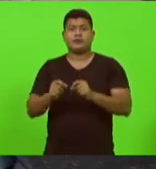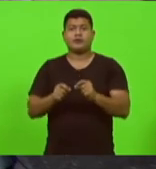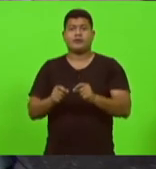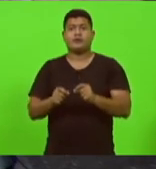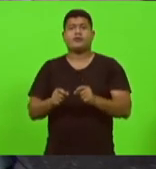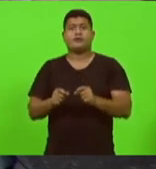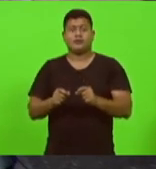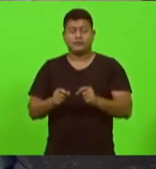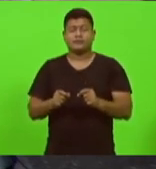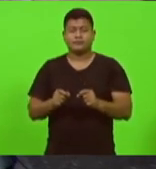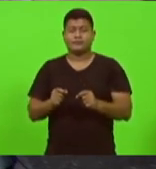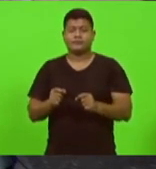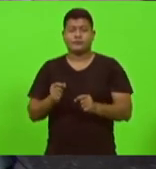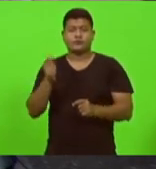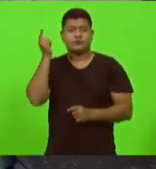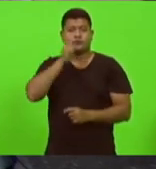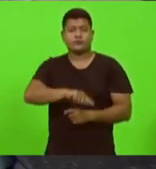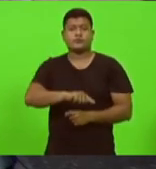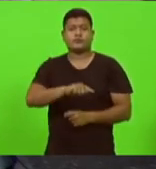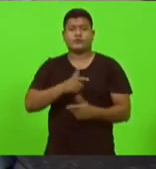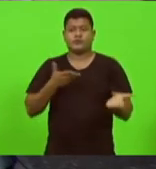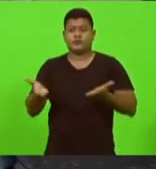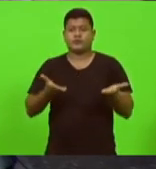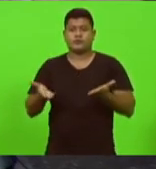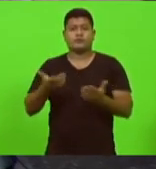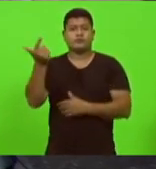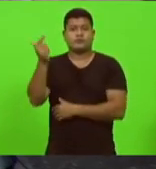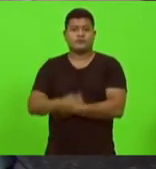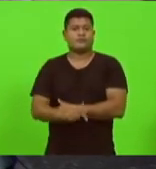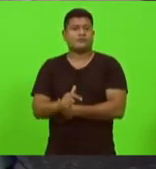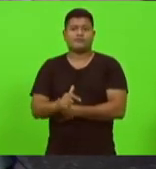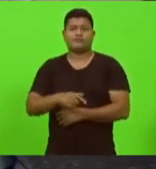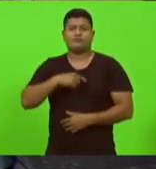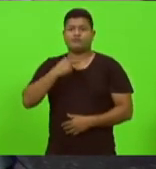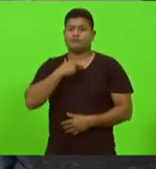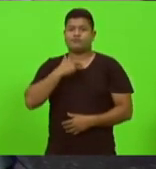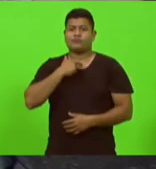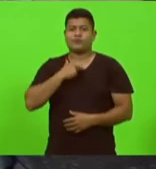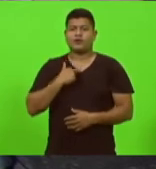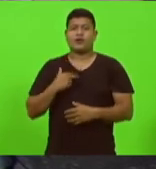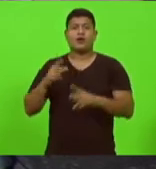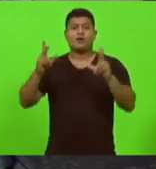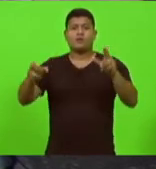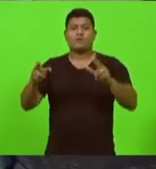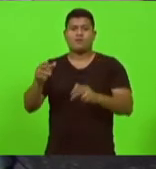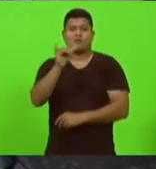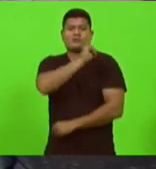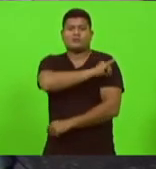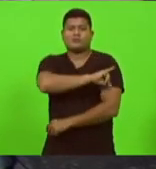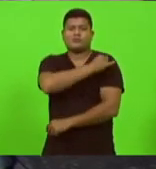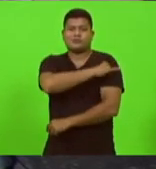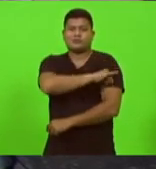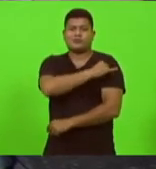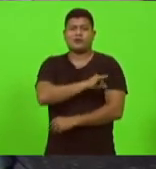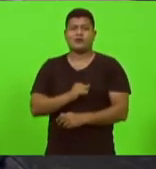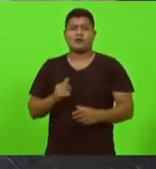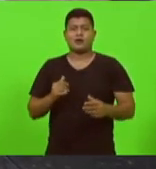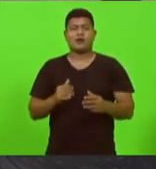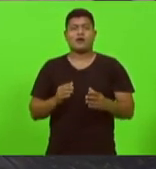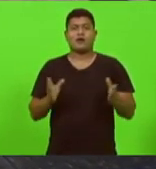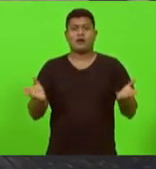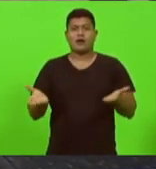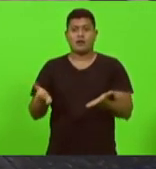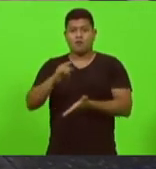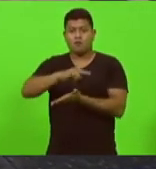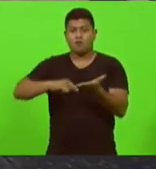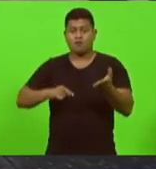previsto como aconteceu no Rio de Janeiro ela não pôde acabou o contrato não pôde renovar então já entrou outra empresa o